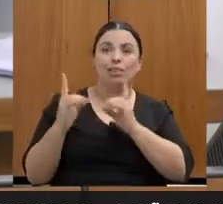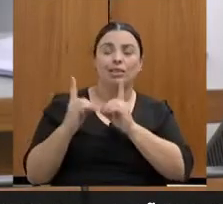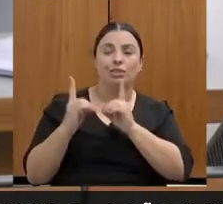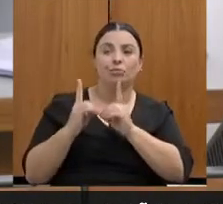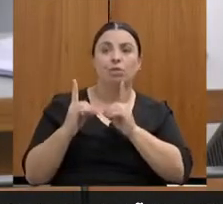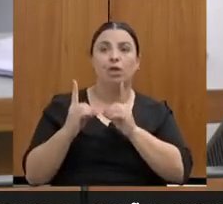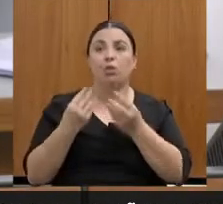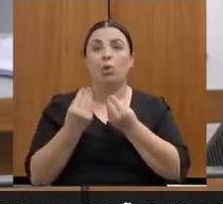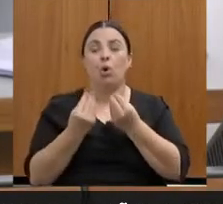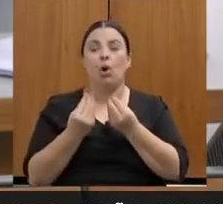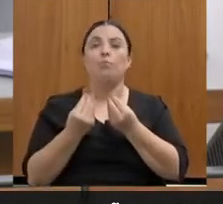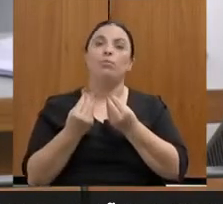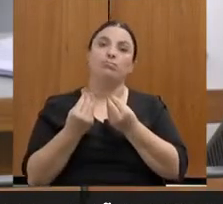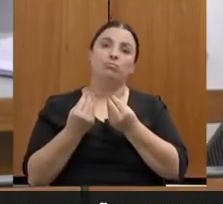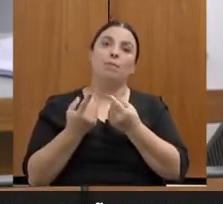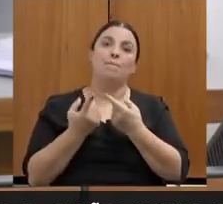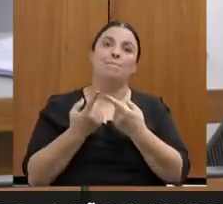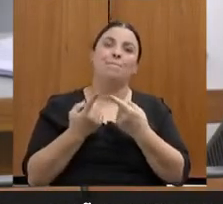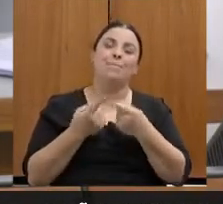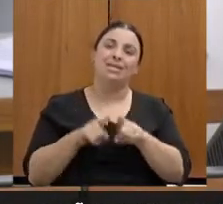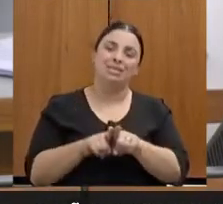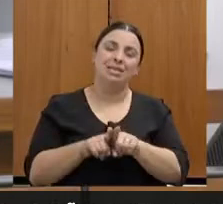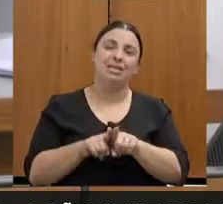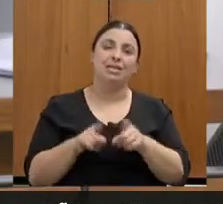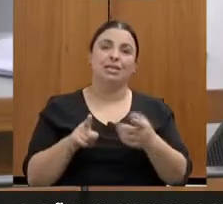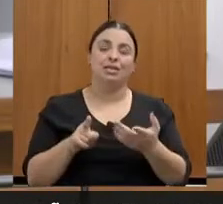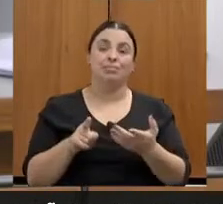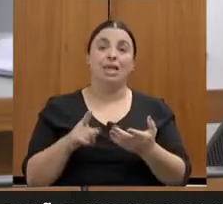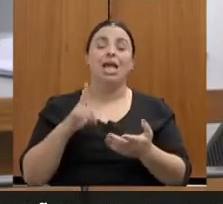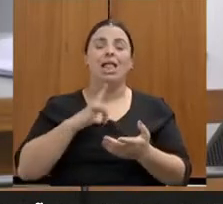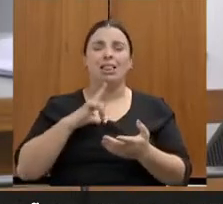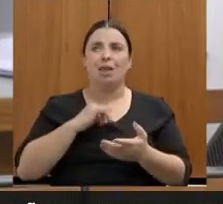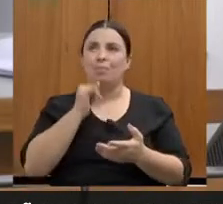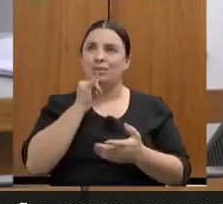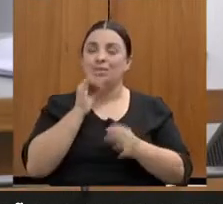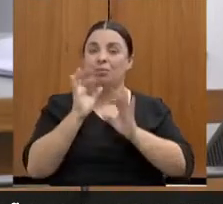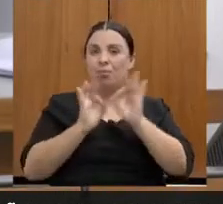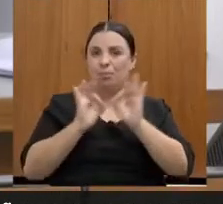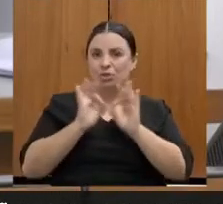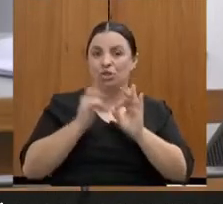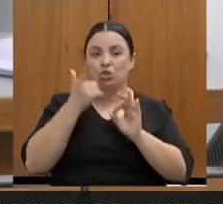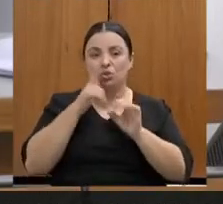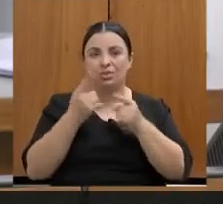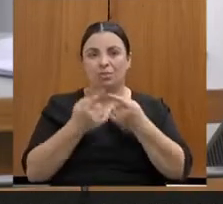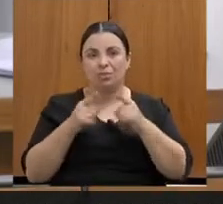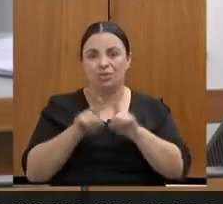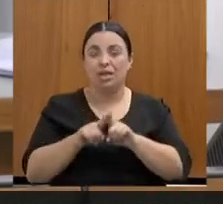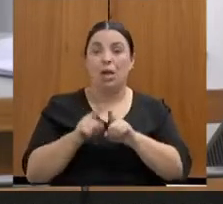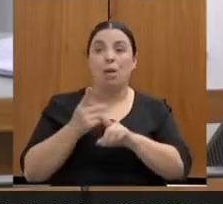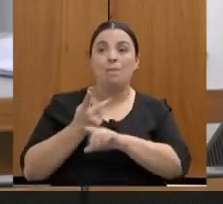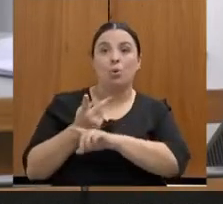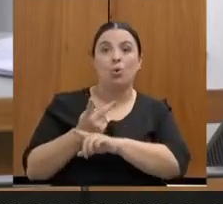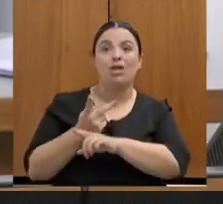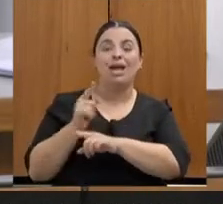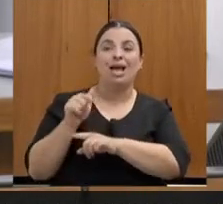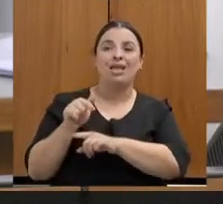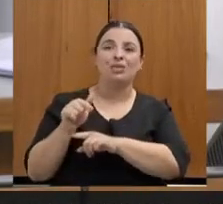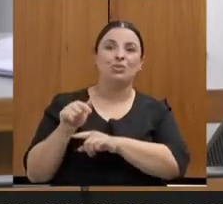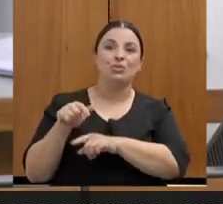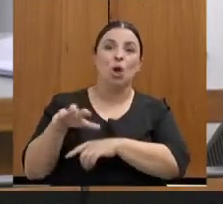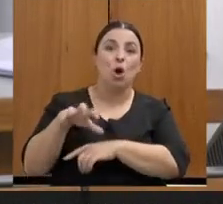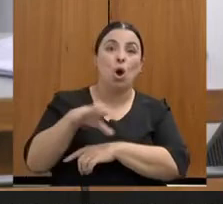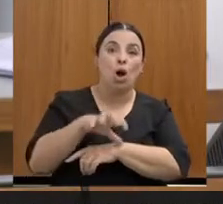institucionalizar essa parceria no seguinte sentido, de buscar mesmo, junto aos órgãos do governo, alguma